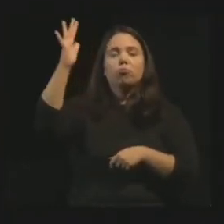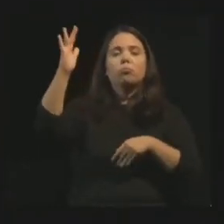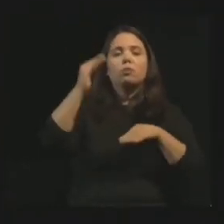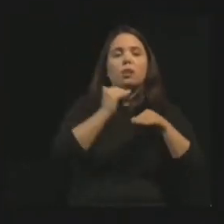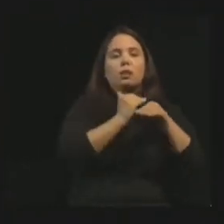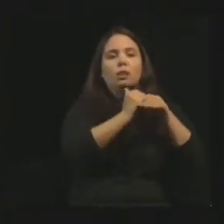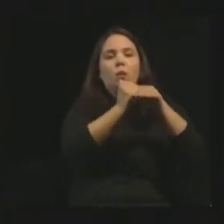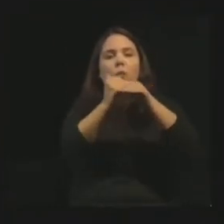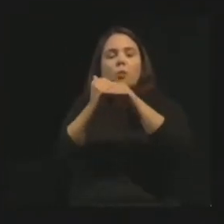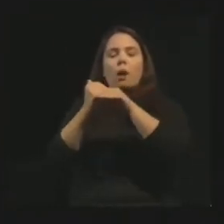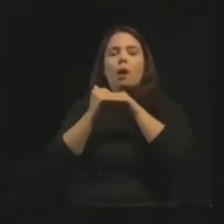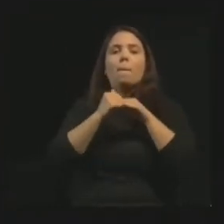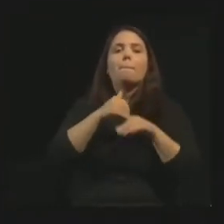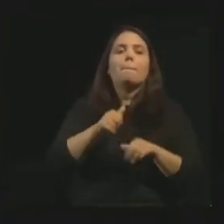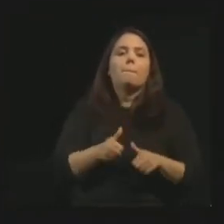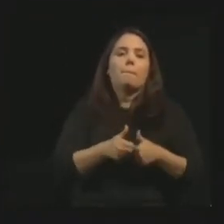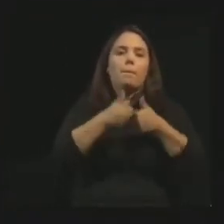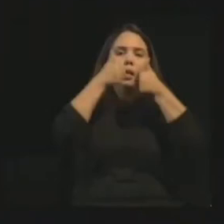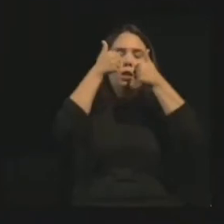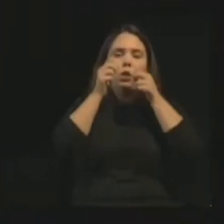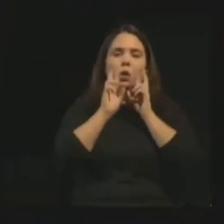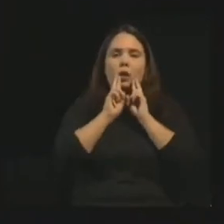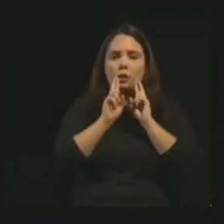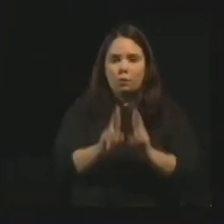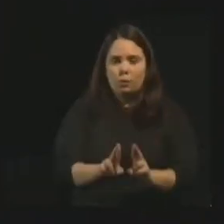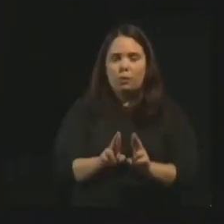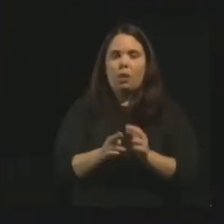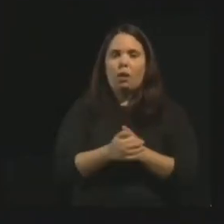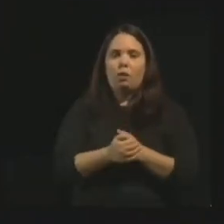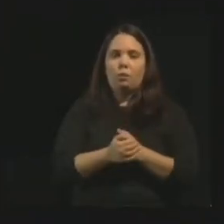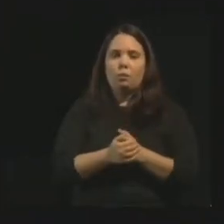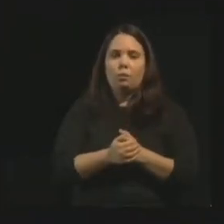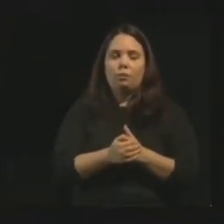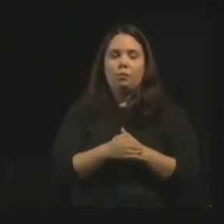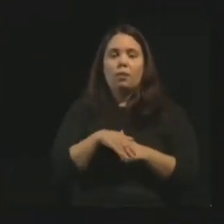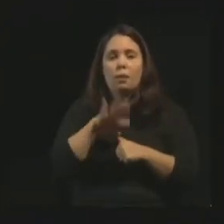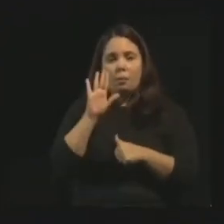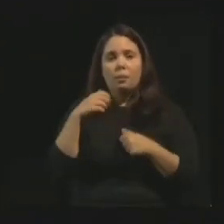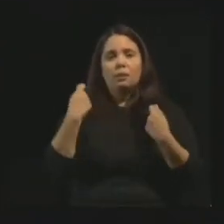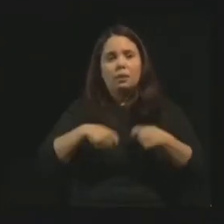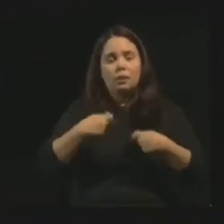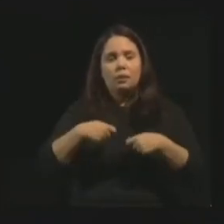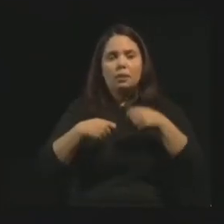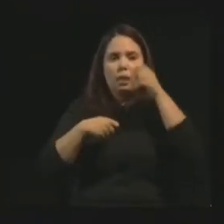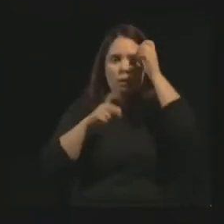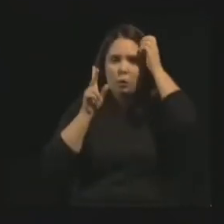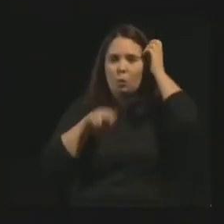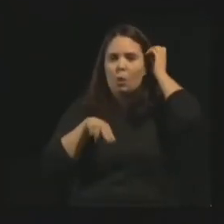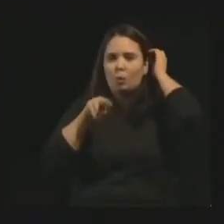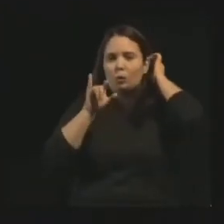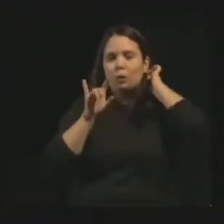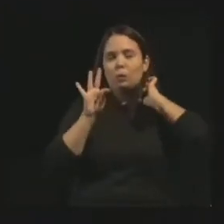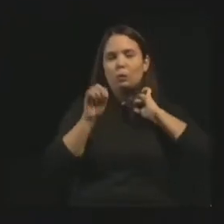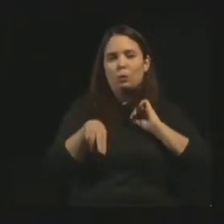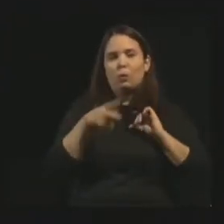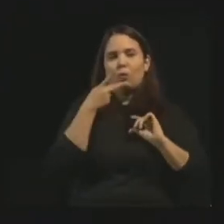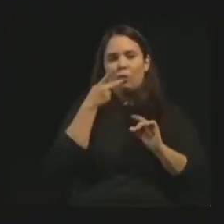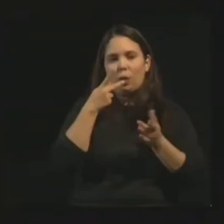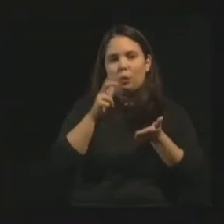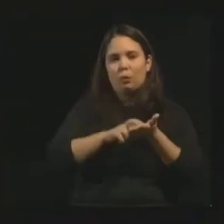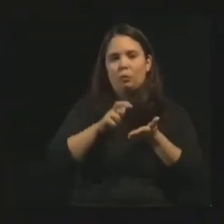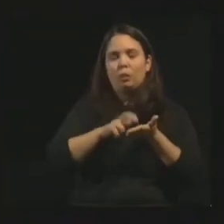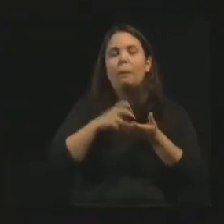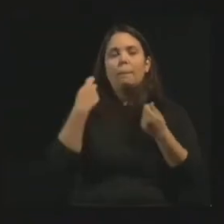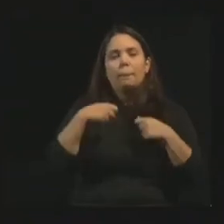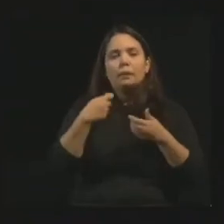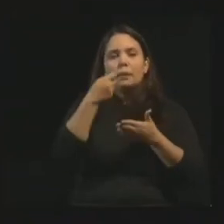o resultado, nos diz o codificador. Mas era necessário, como disse o Niltinho, que é necessário que ele psicografie